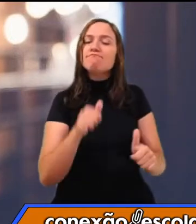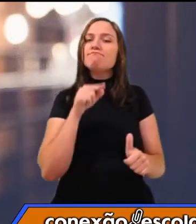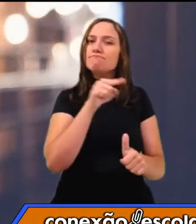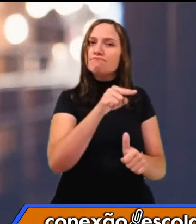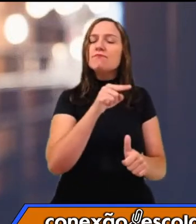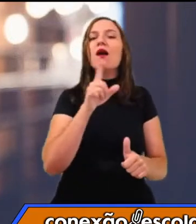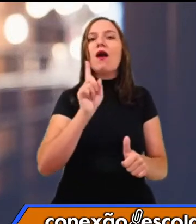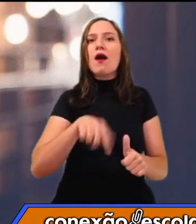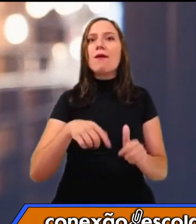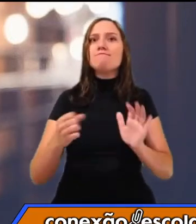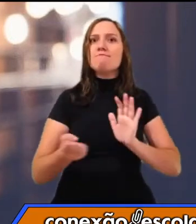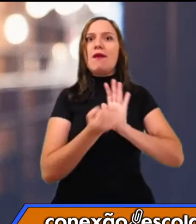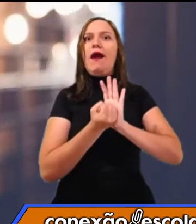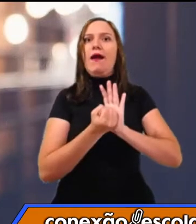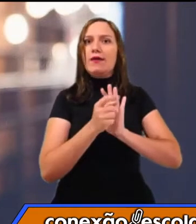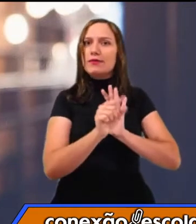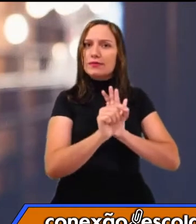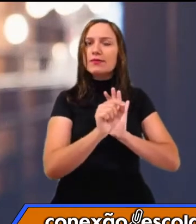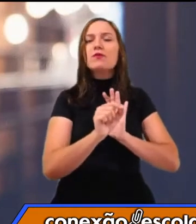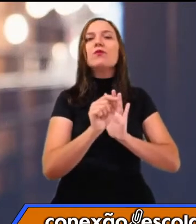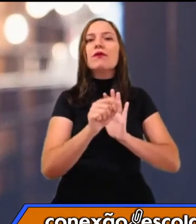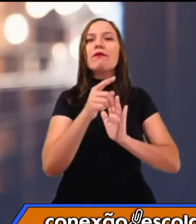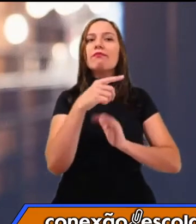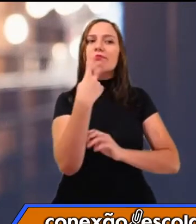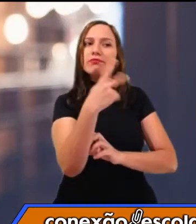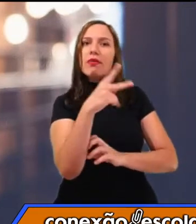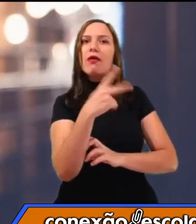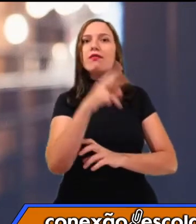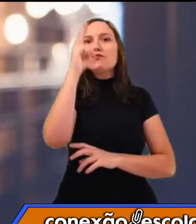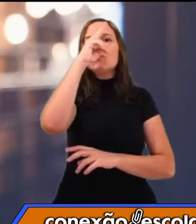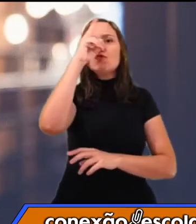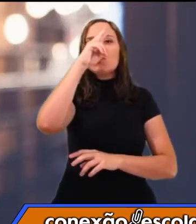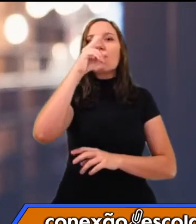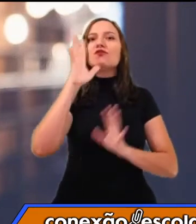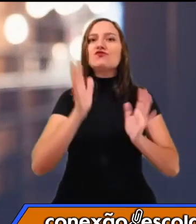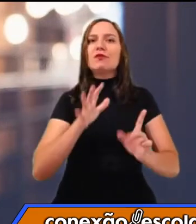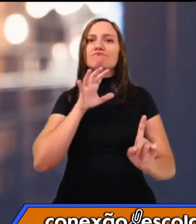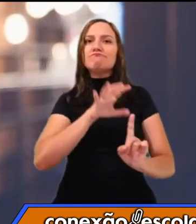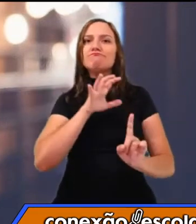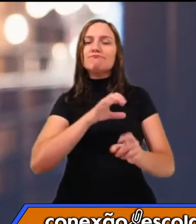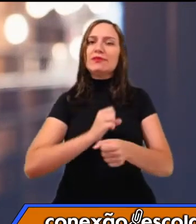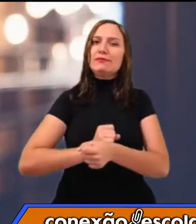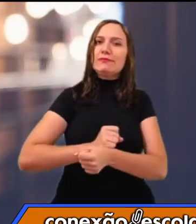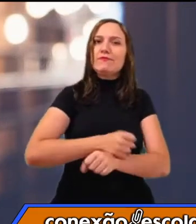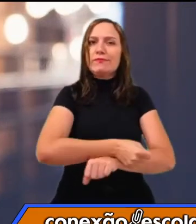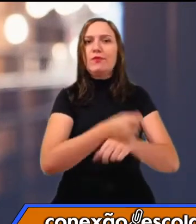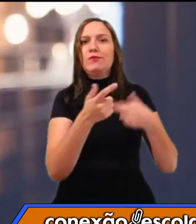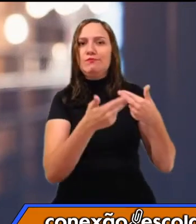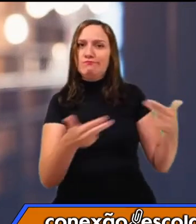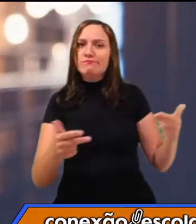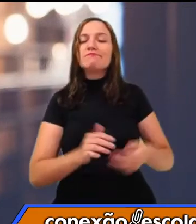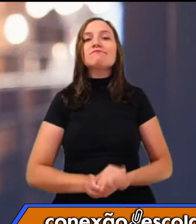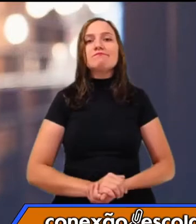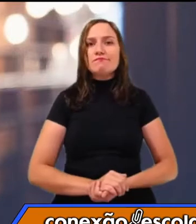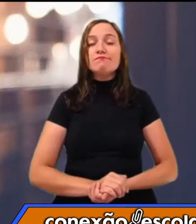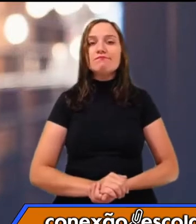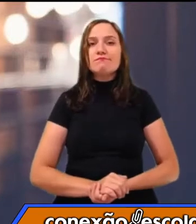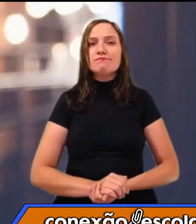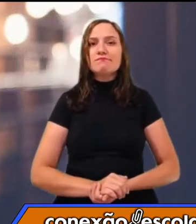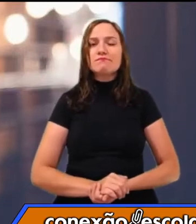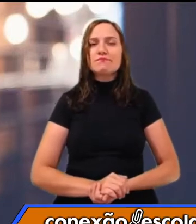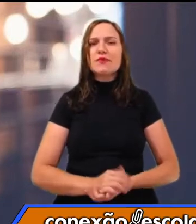tinham no passado colaborado com a escravidão, né? E aí eu queria trazer para vocês um exemplo